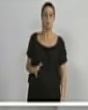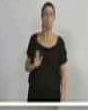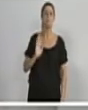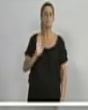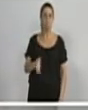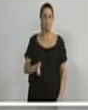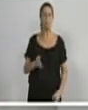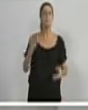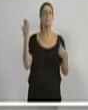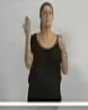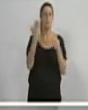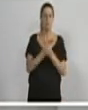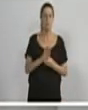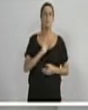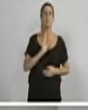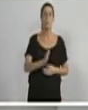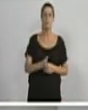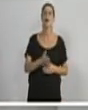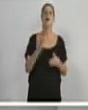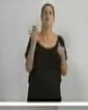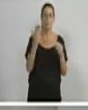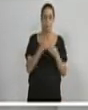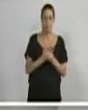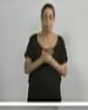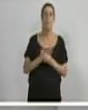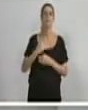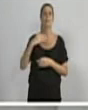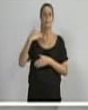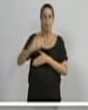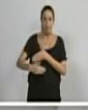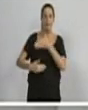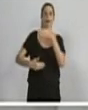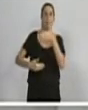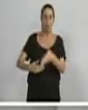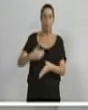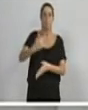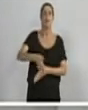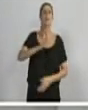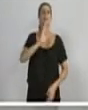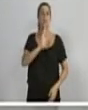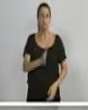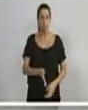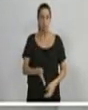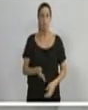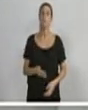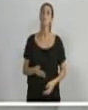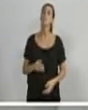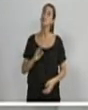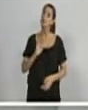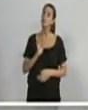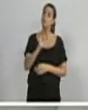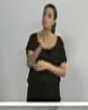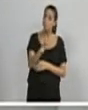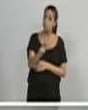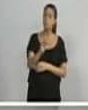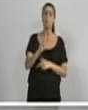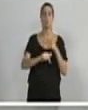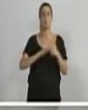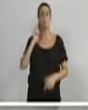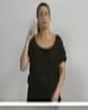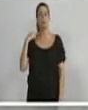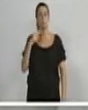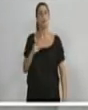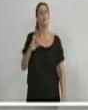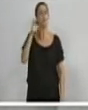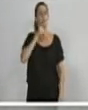primeira instância, passei em segunda instância e passei em terceira instância. E no próximo mandato, espero poder continuar